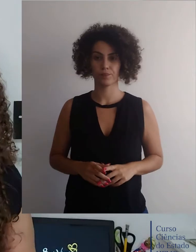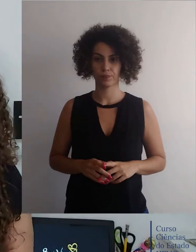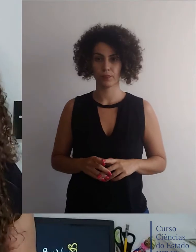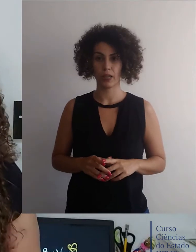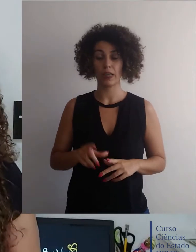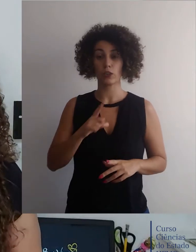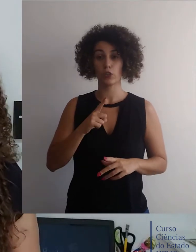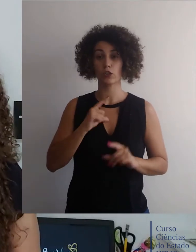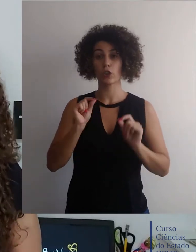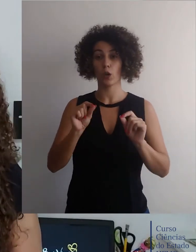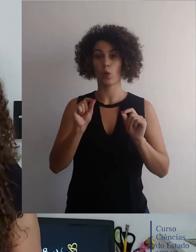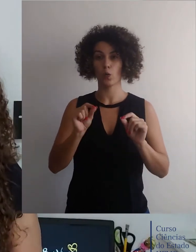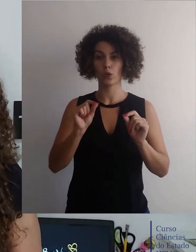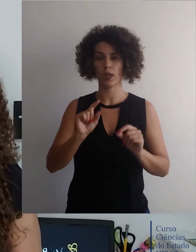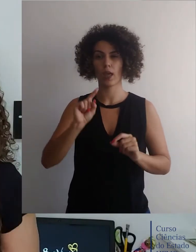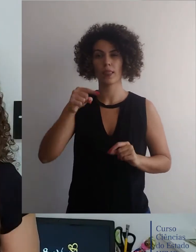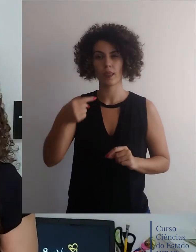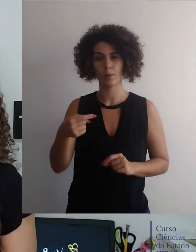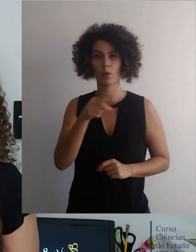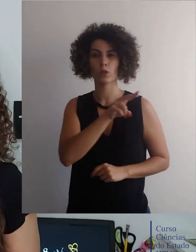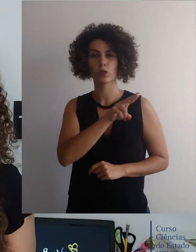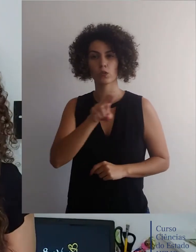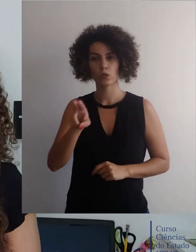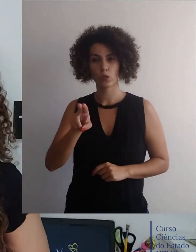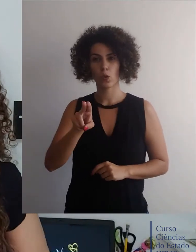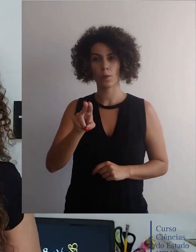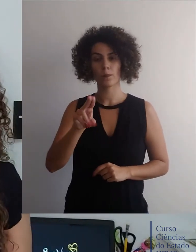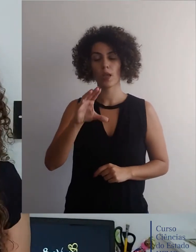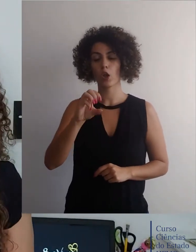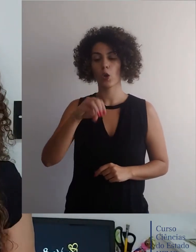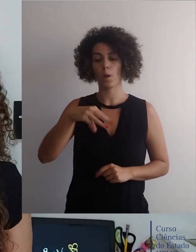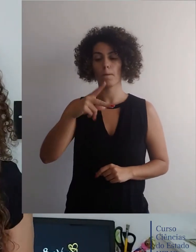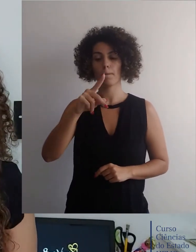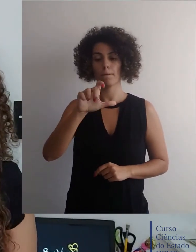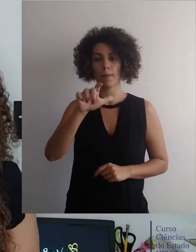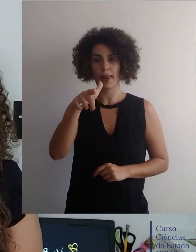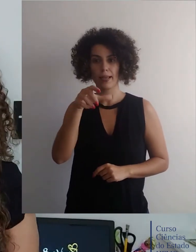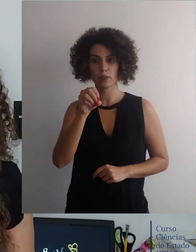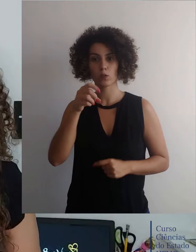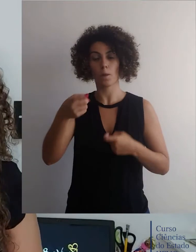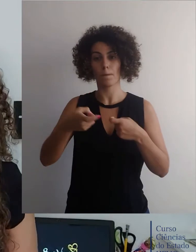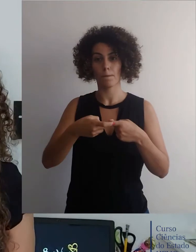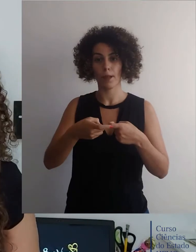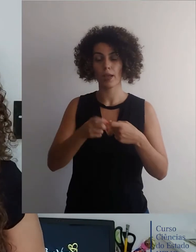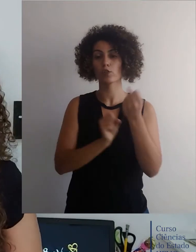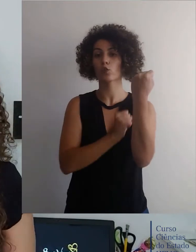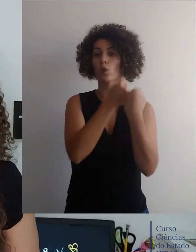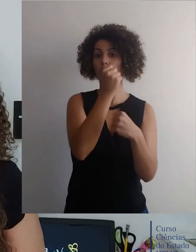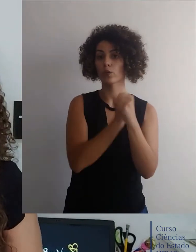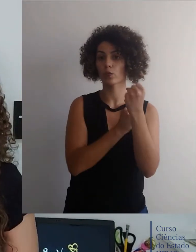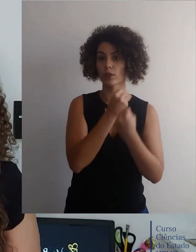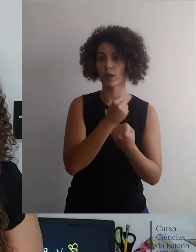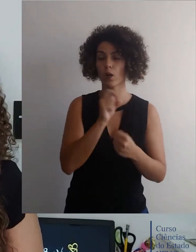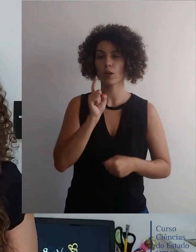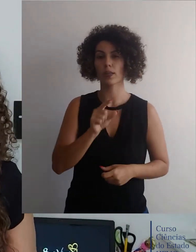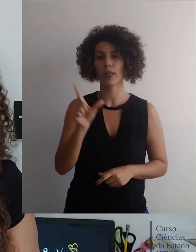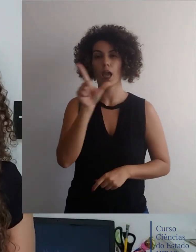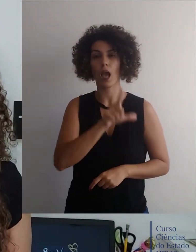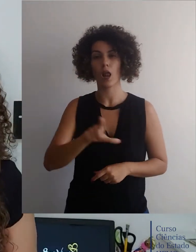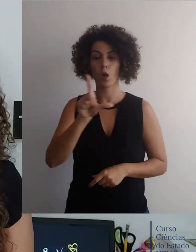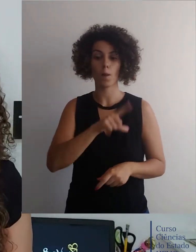que atendiam a essas expectativas, formando assim o que depois ficou conhecido como o Complexo Médico Industrial,